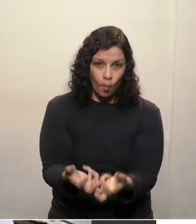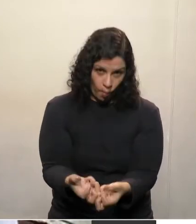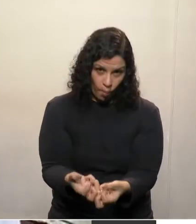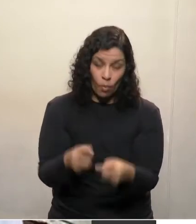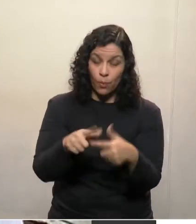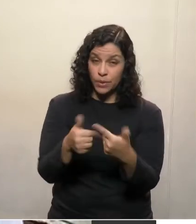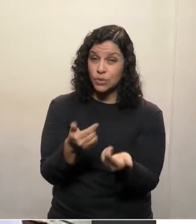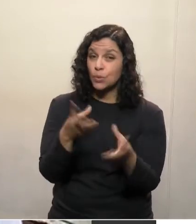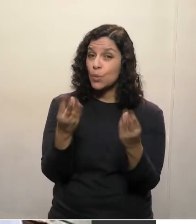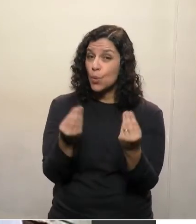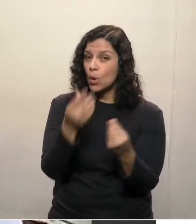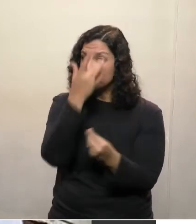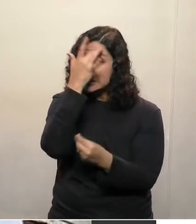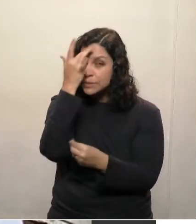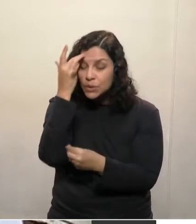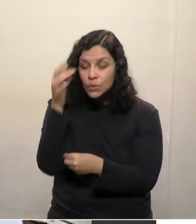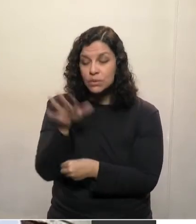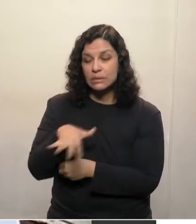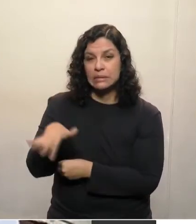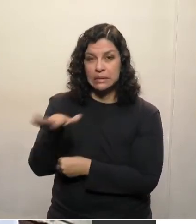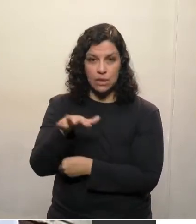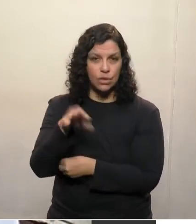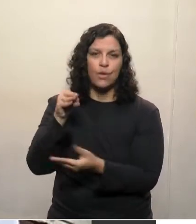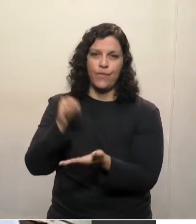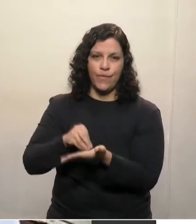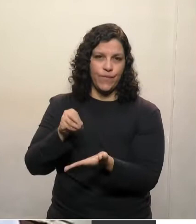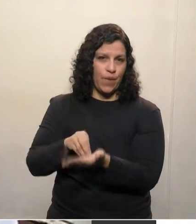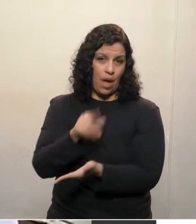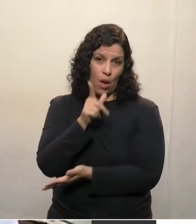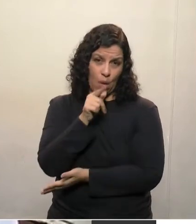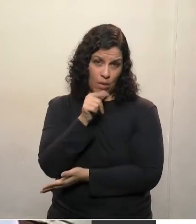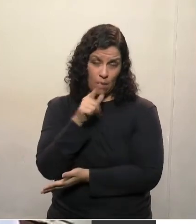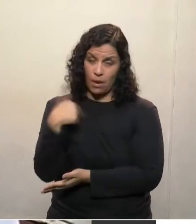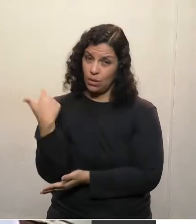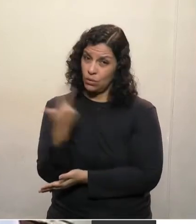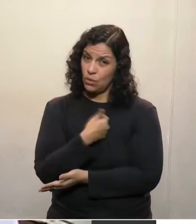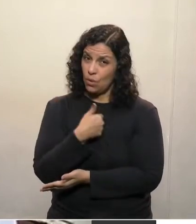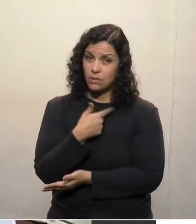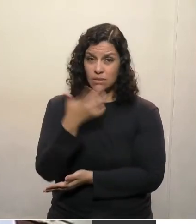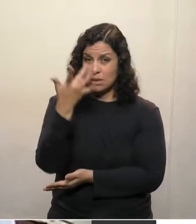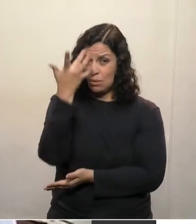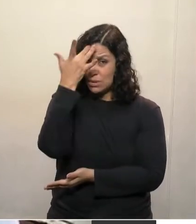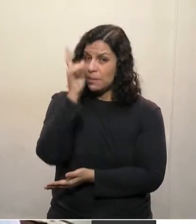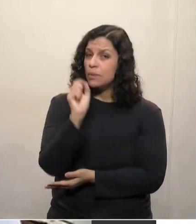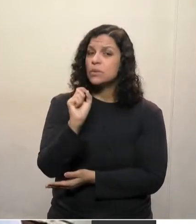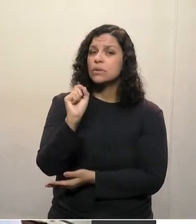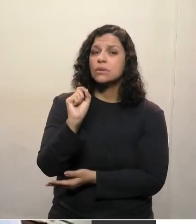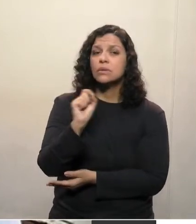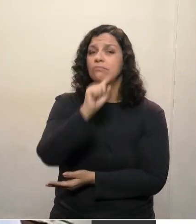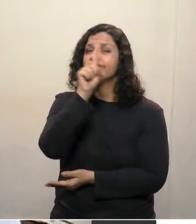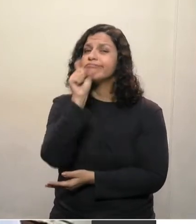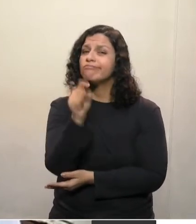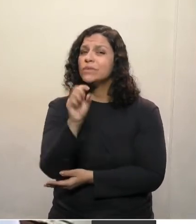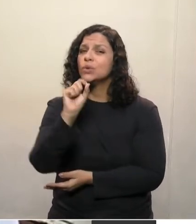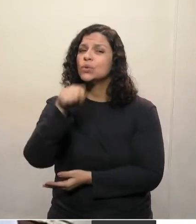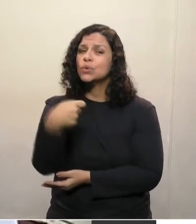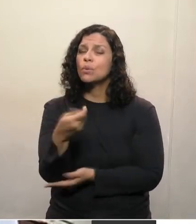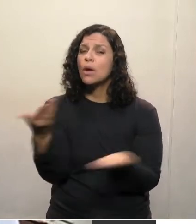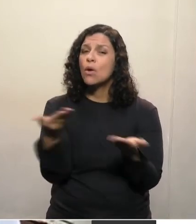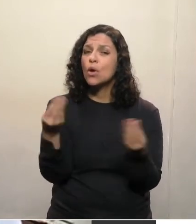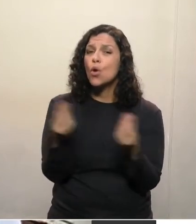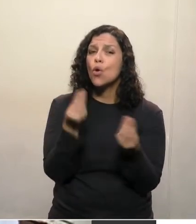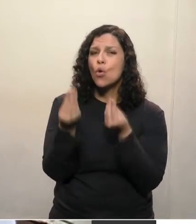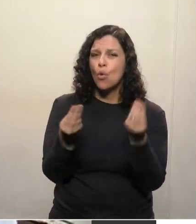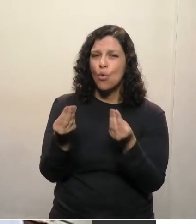região. Infelizmente, não há perspectiva muito recente de que tenhamos o abastecimento